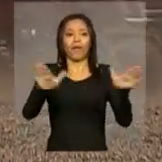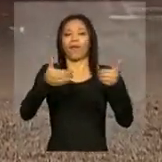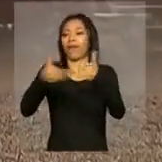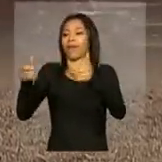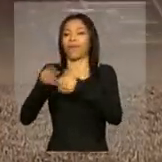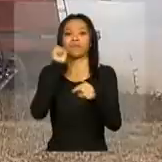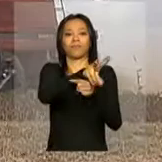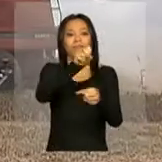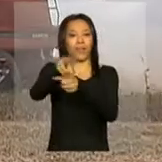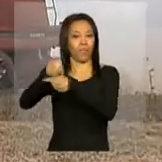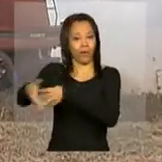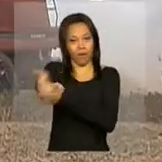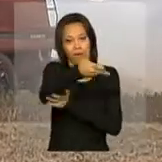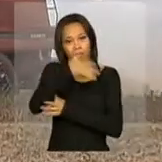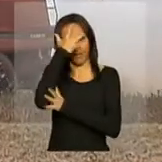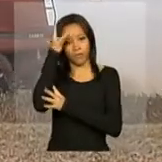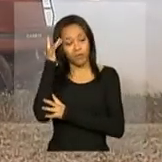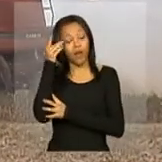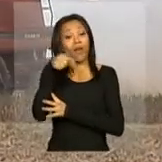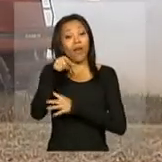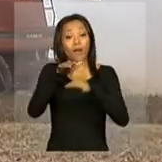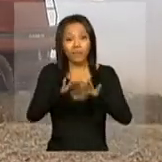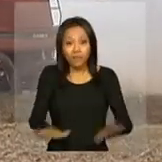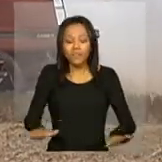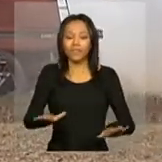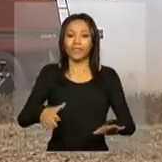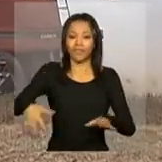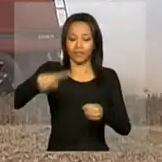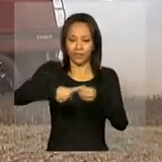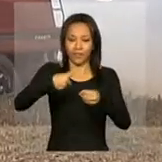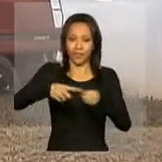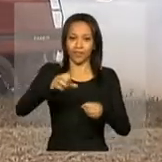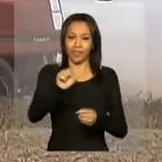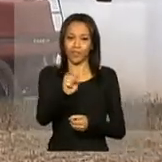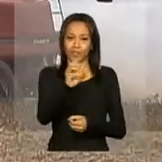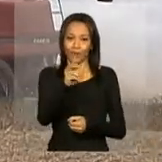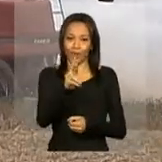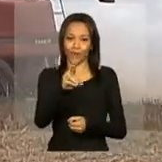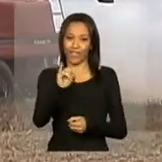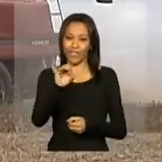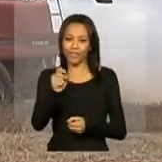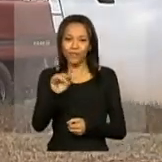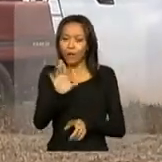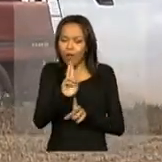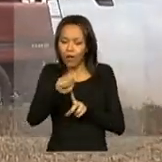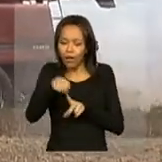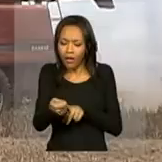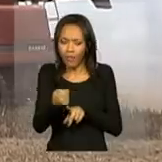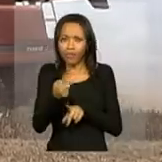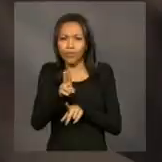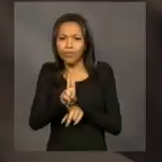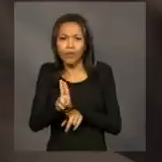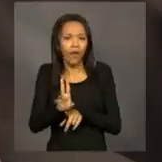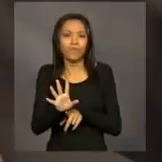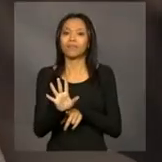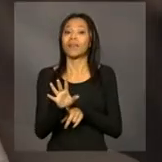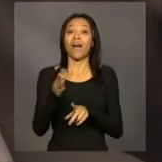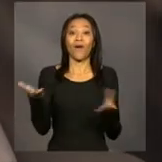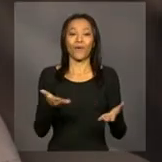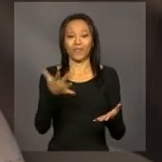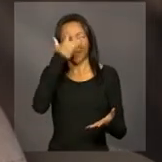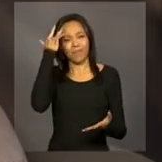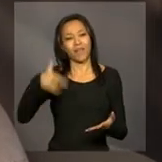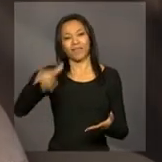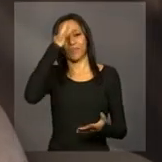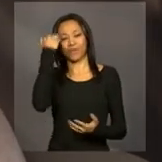atividade gera. Desta forma, Sorriso deixa de ser apenas o nome de município. Nos últimos anos, estampa